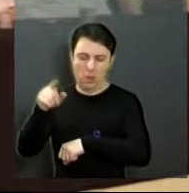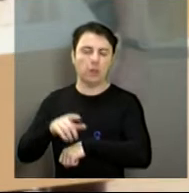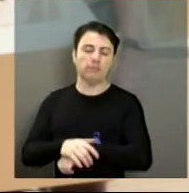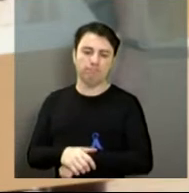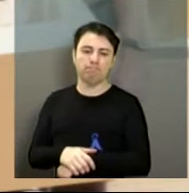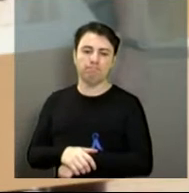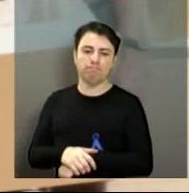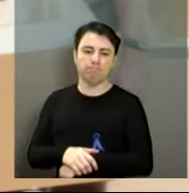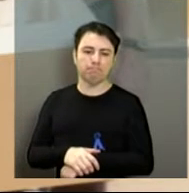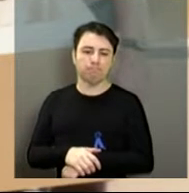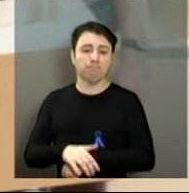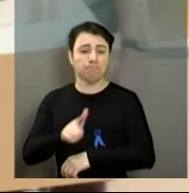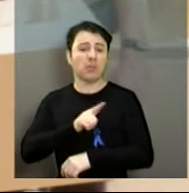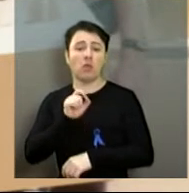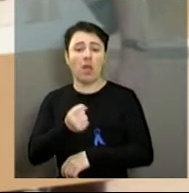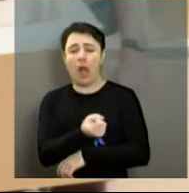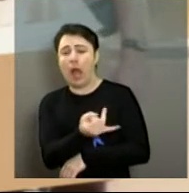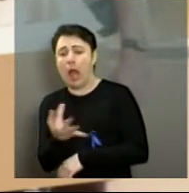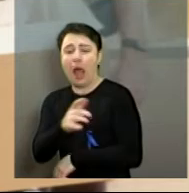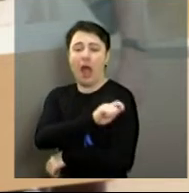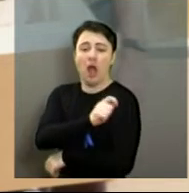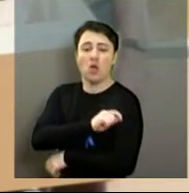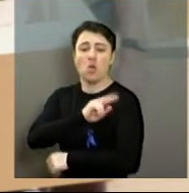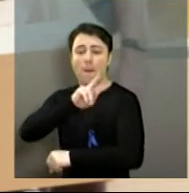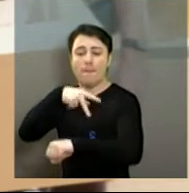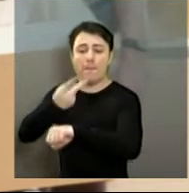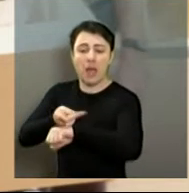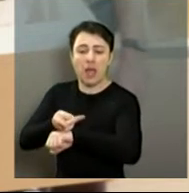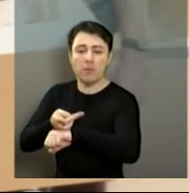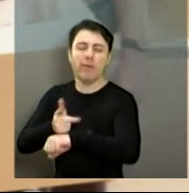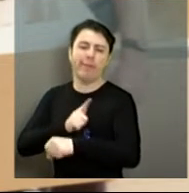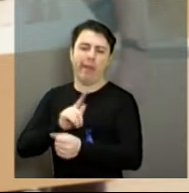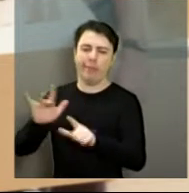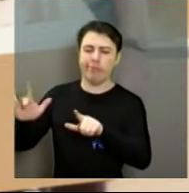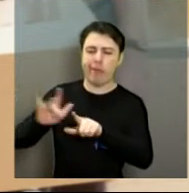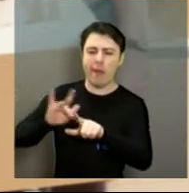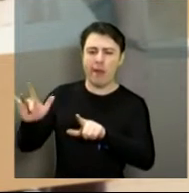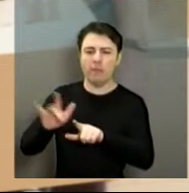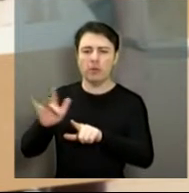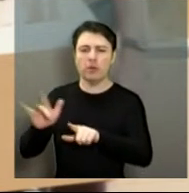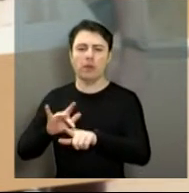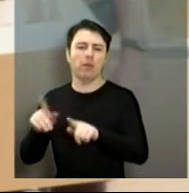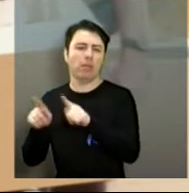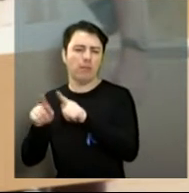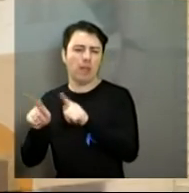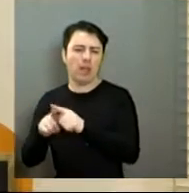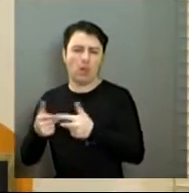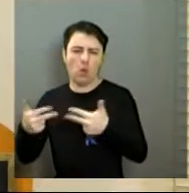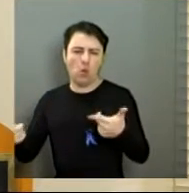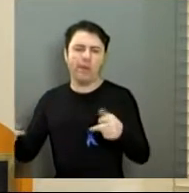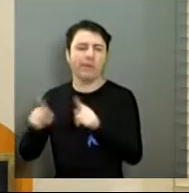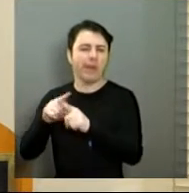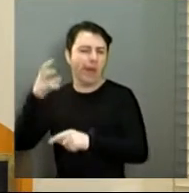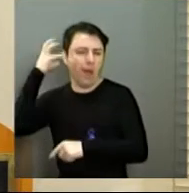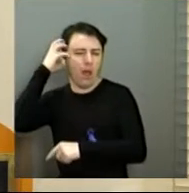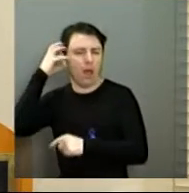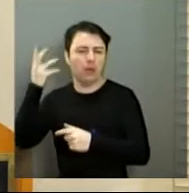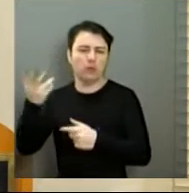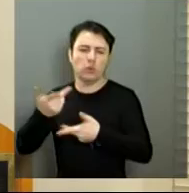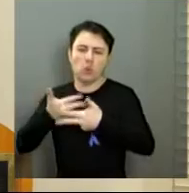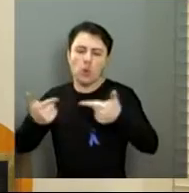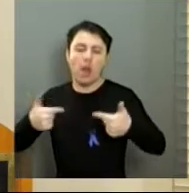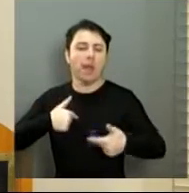dezenas de alunos premiados com tablets, os professores também receberam rádios. Eu quero, nessa